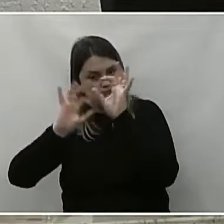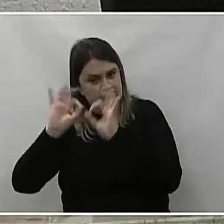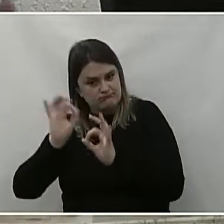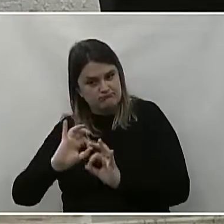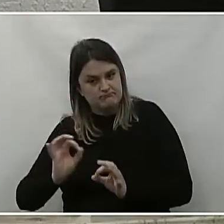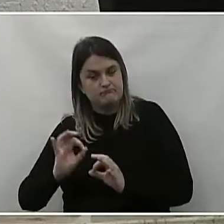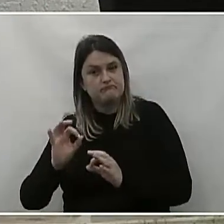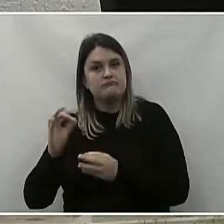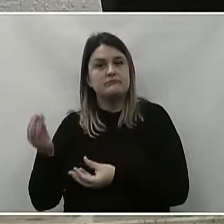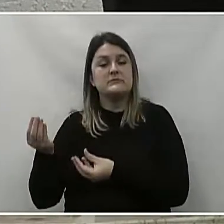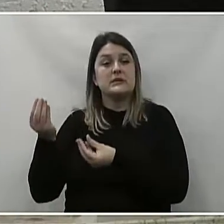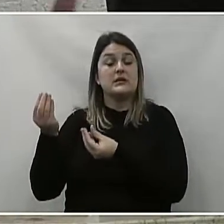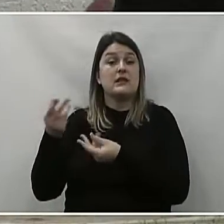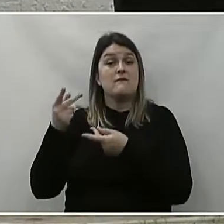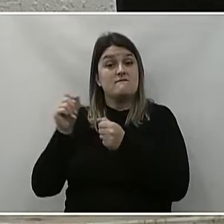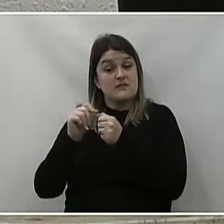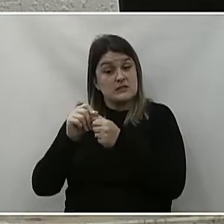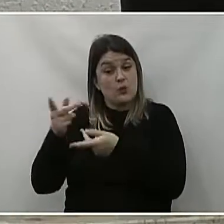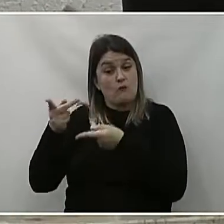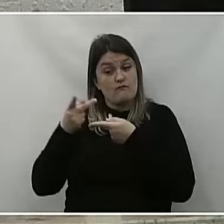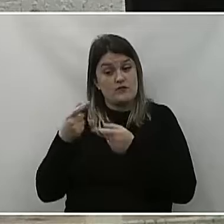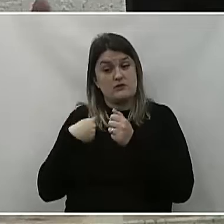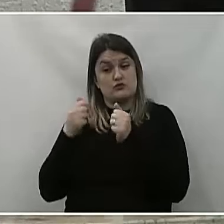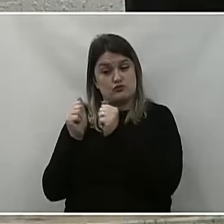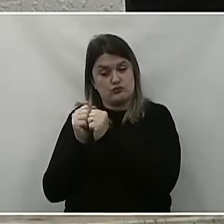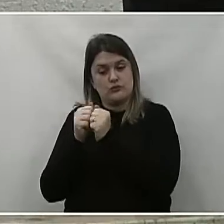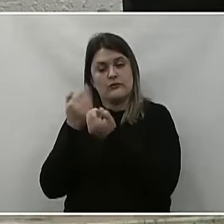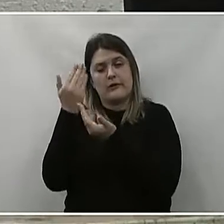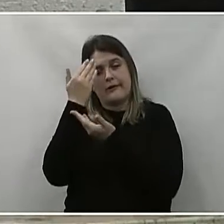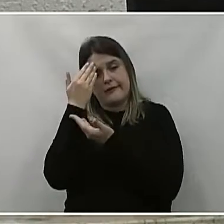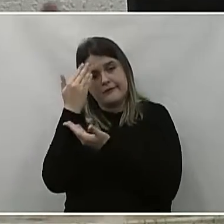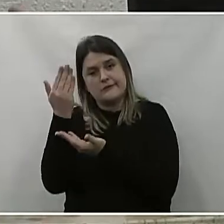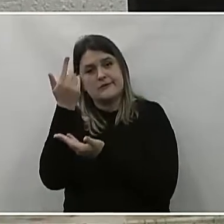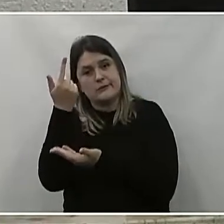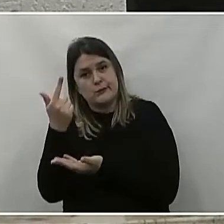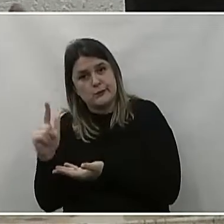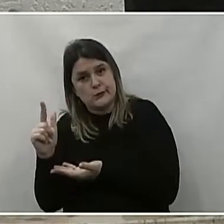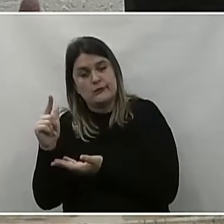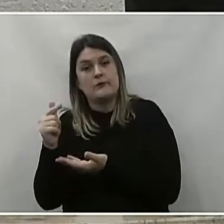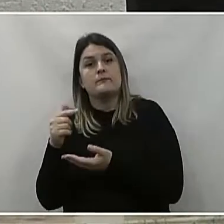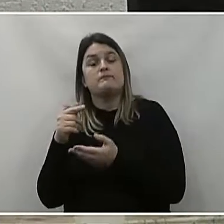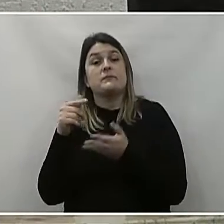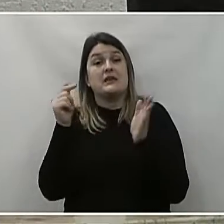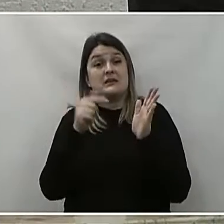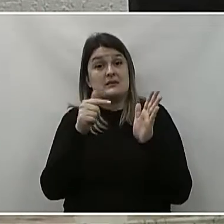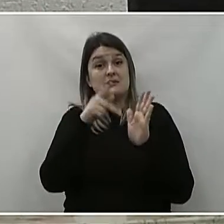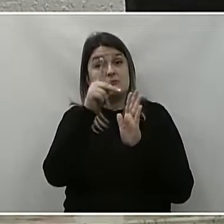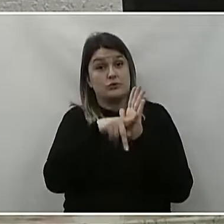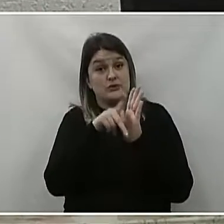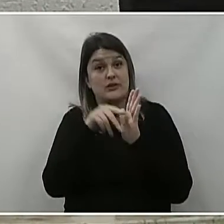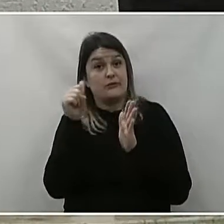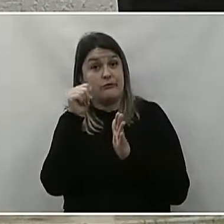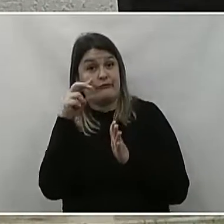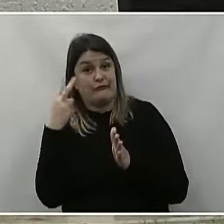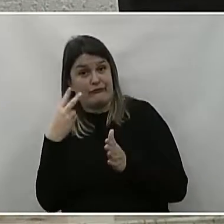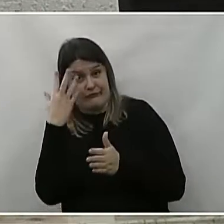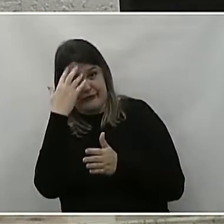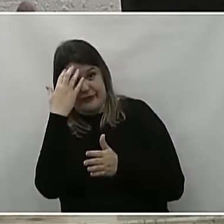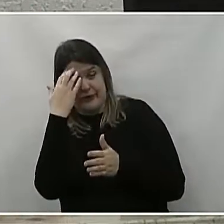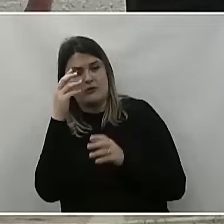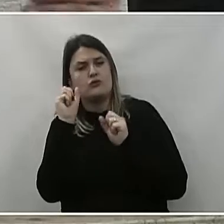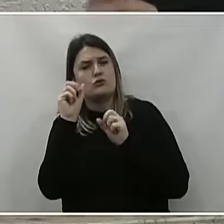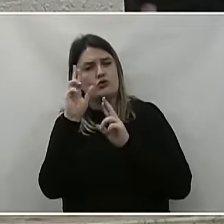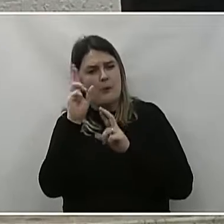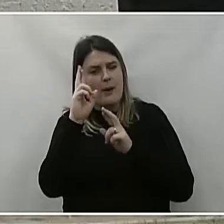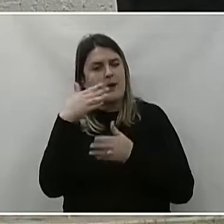a qual me concedeu o convite de fazer parte, e eu agradeço mais uma vez. E que esse projeto, senhora vereadora, possa,